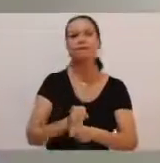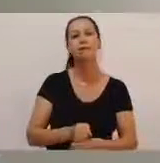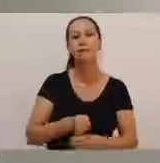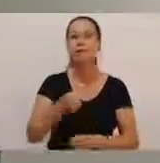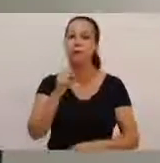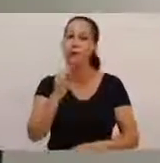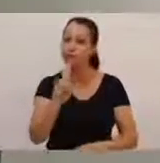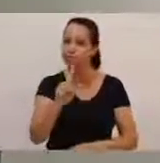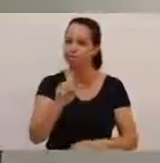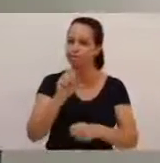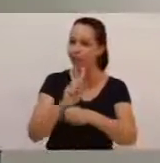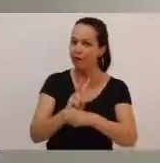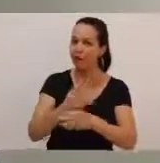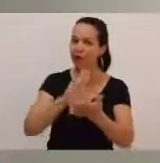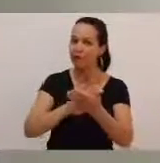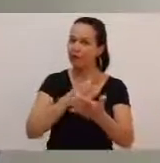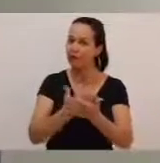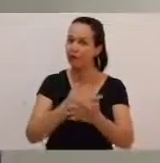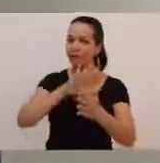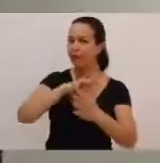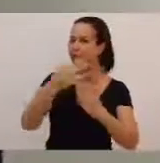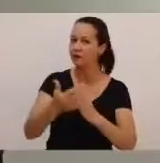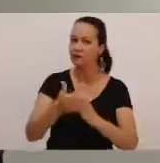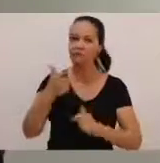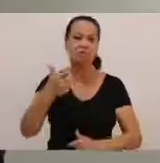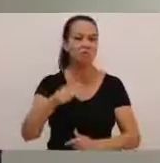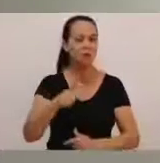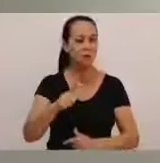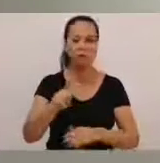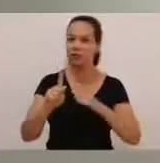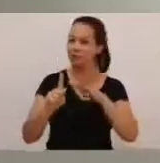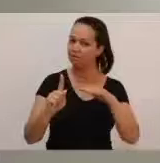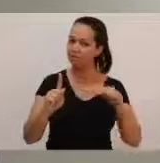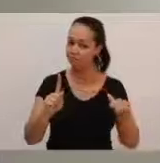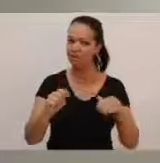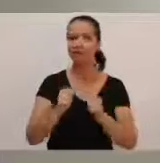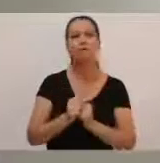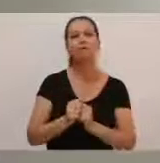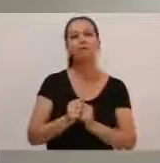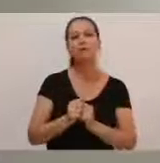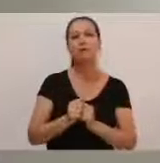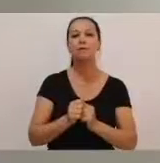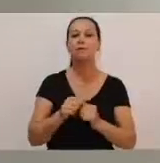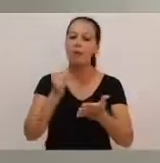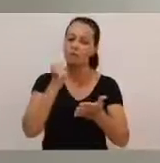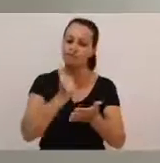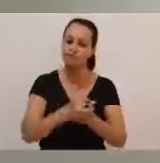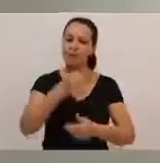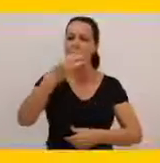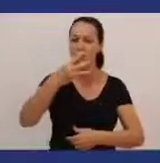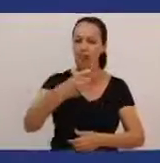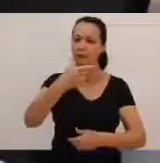tem uma vaga de intérprete de libras, que Guaratuba não tinha nos seus quadros um intérprete de libras. Nós estamos